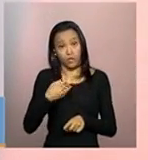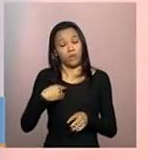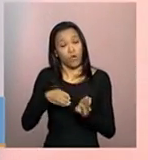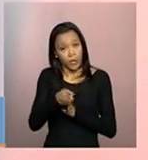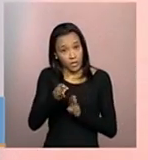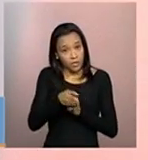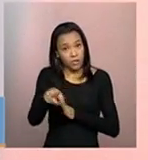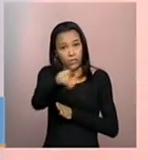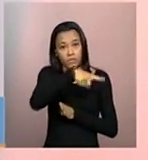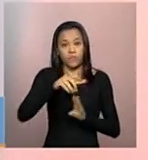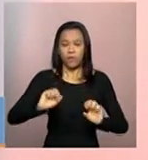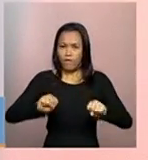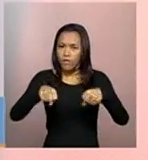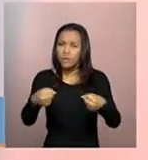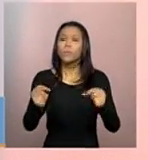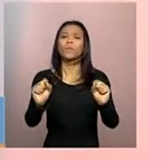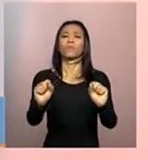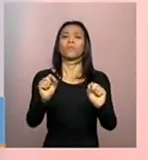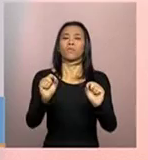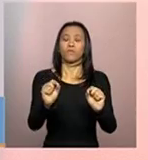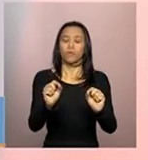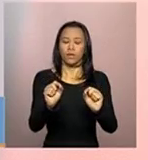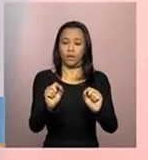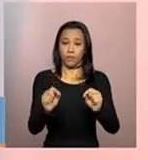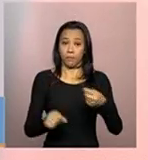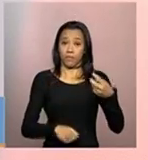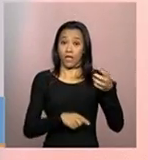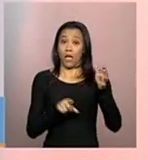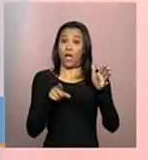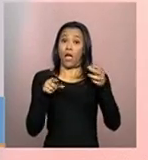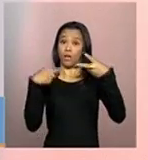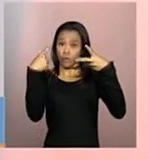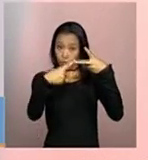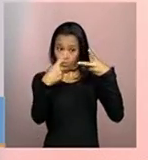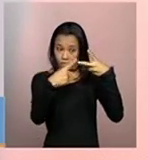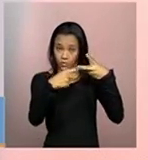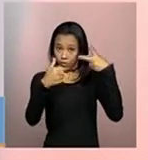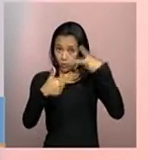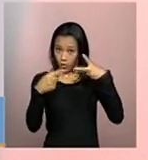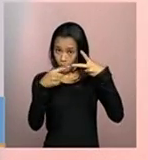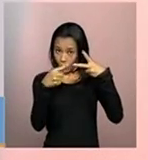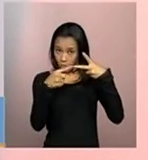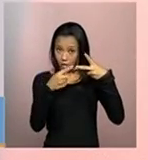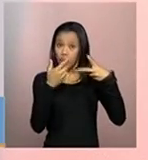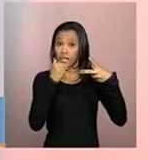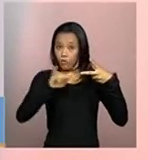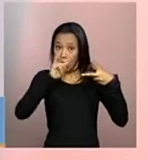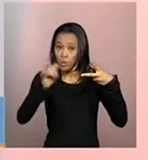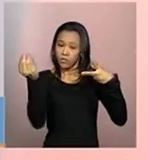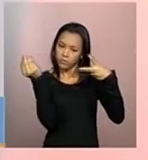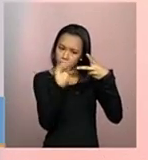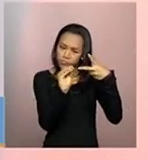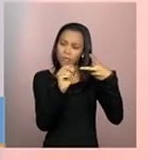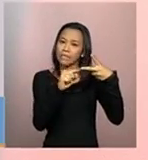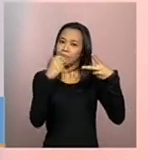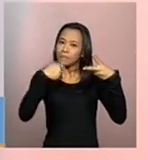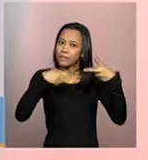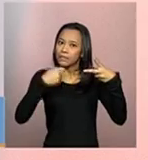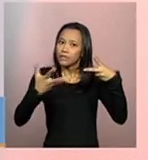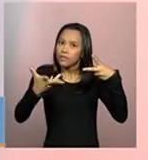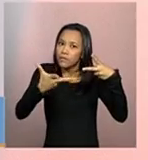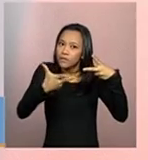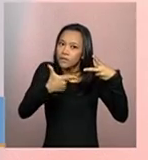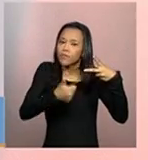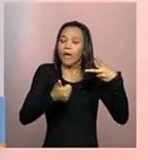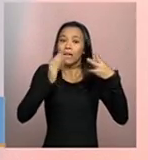a gente reforçar. A questão número 2 da sessão 1 é uma questão que ela é completa, que ela exige atenção, porque ela